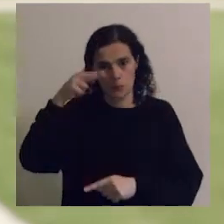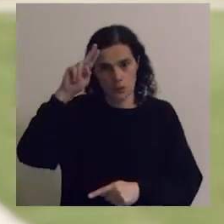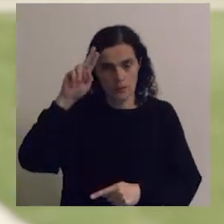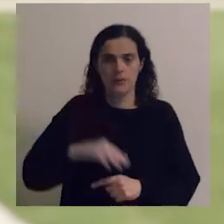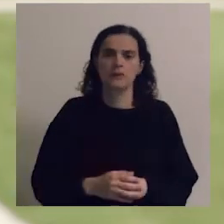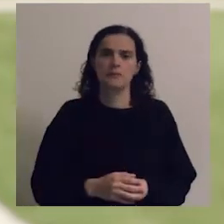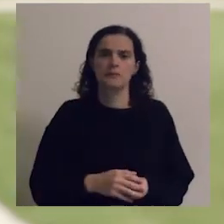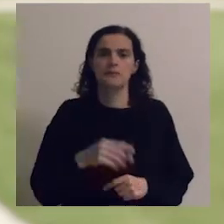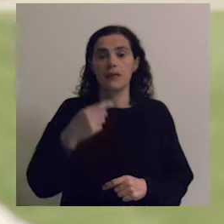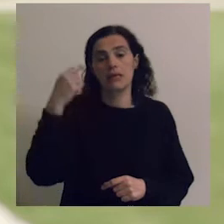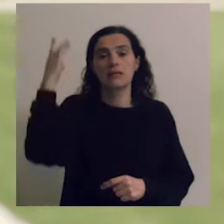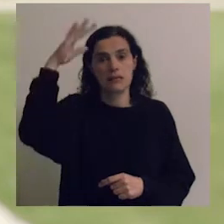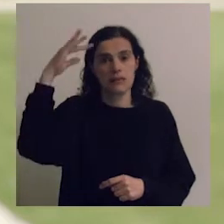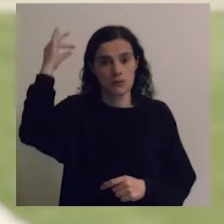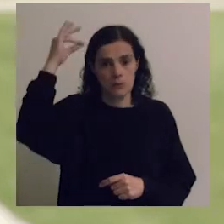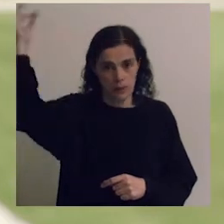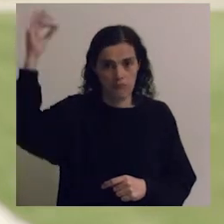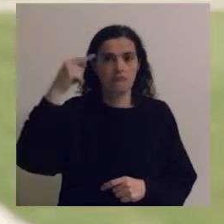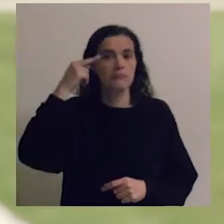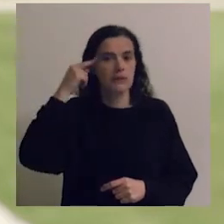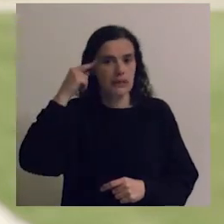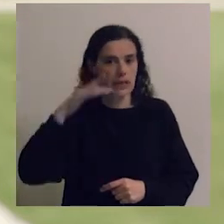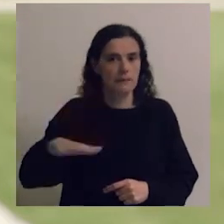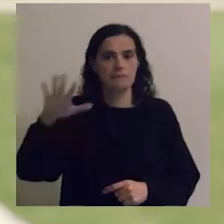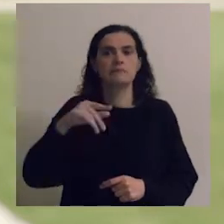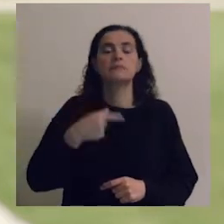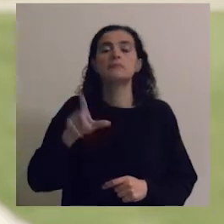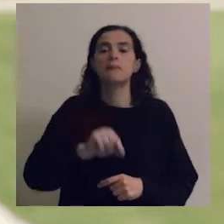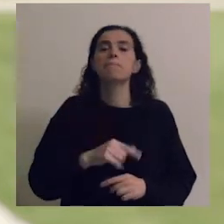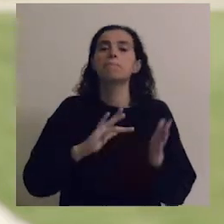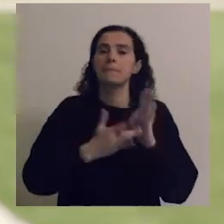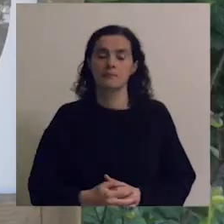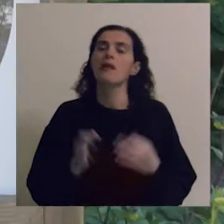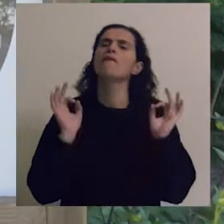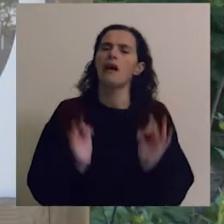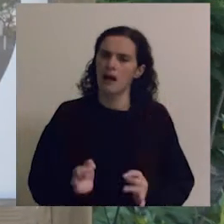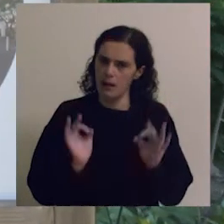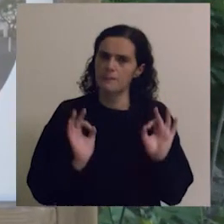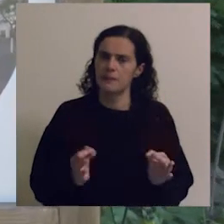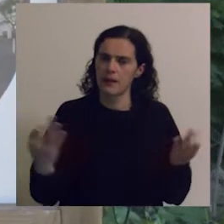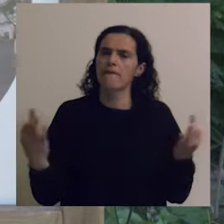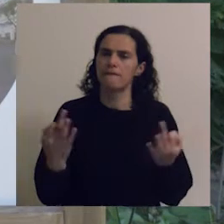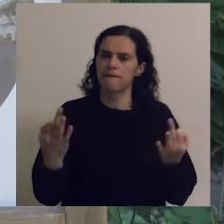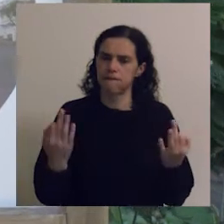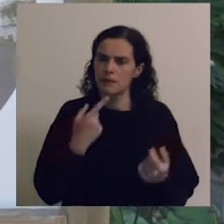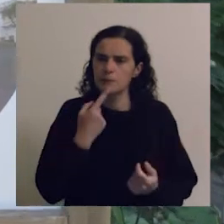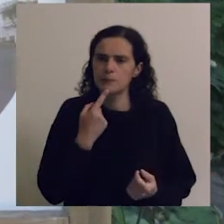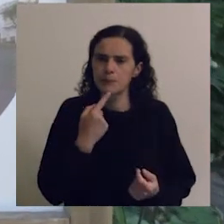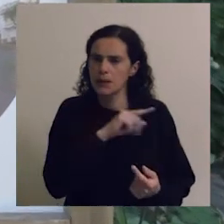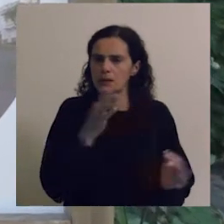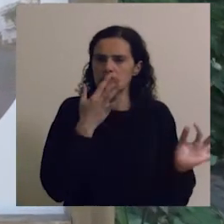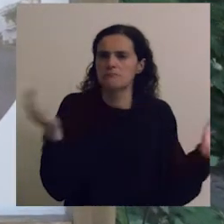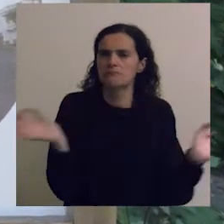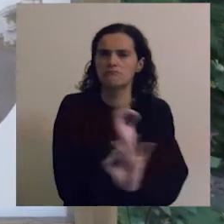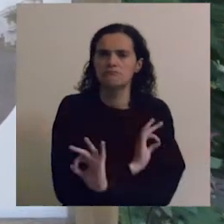de Moçambique, de São Tomé e Príncipe, da Guiné-Bissau e do Brasil. Vale a pena, de facto, perceber